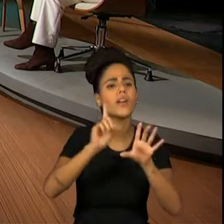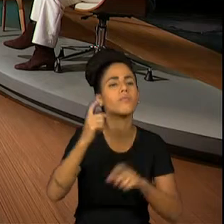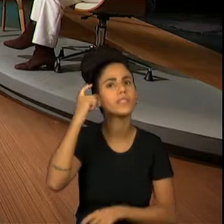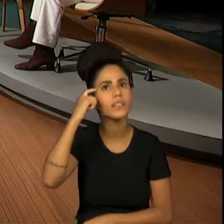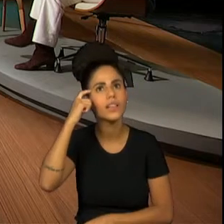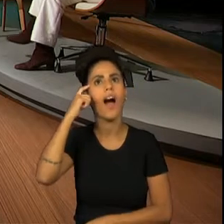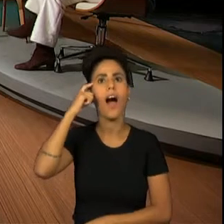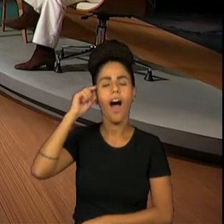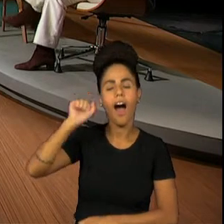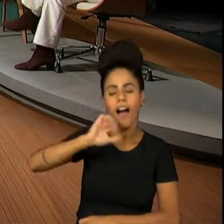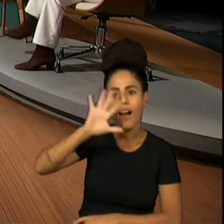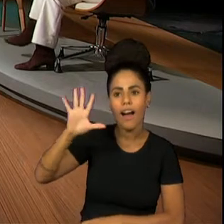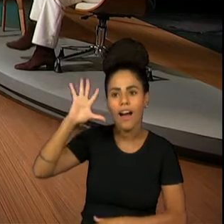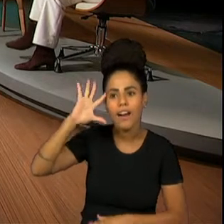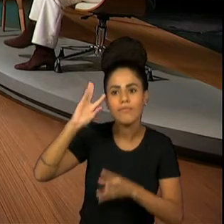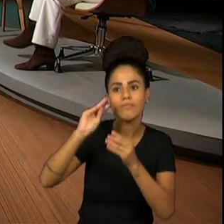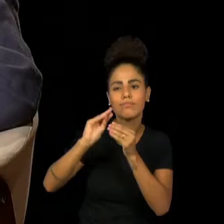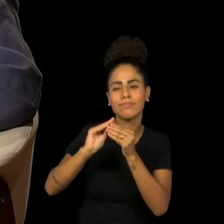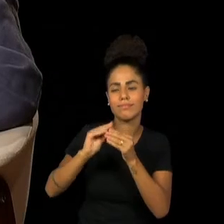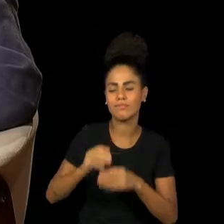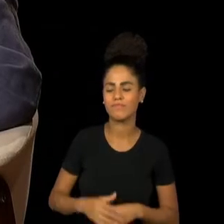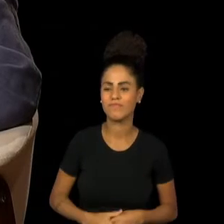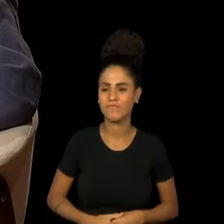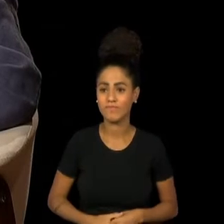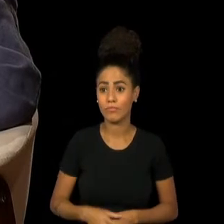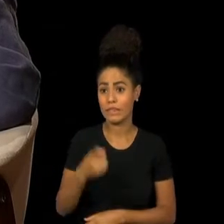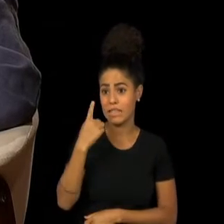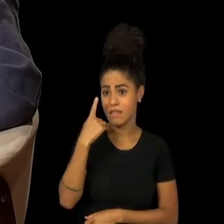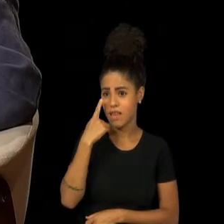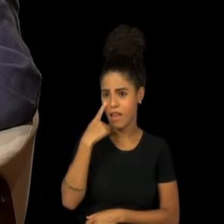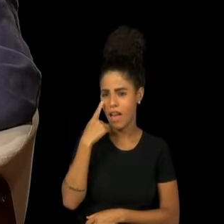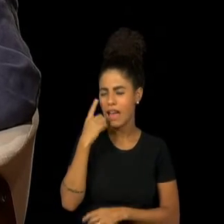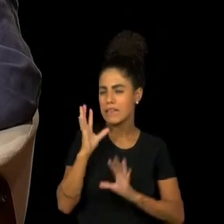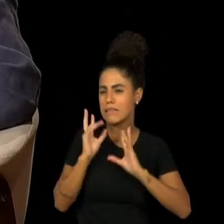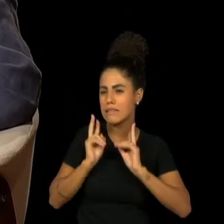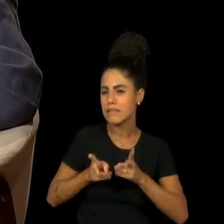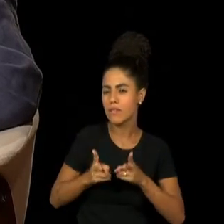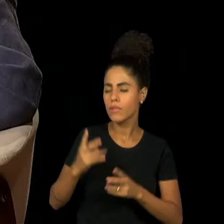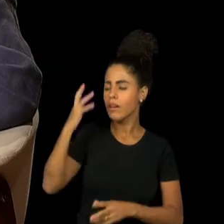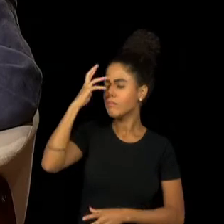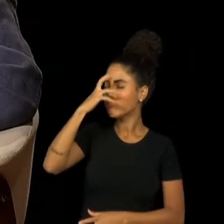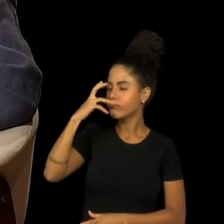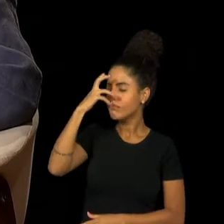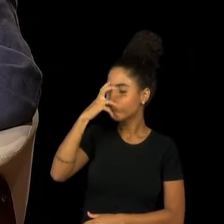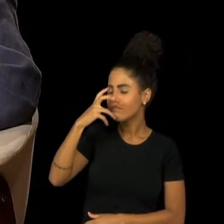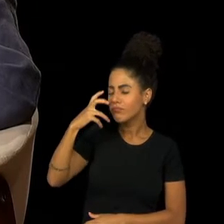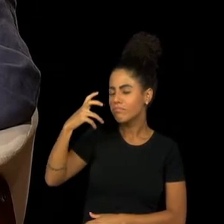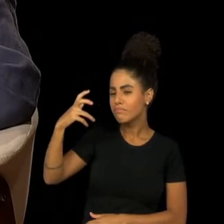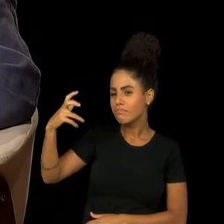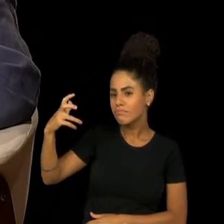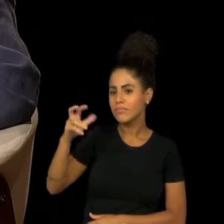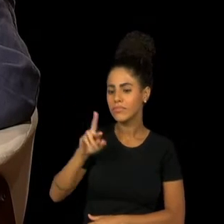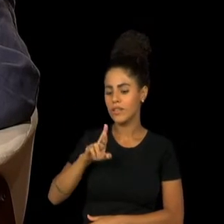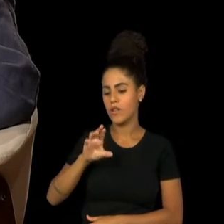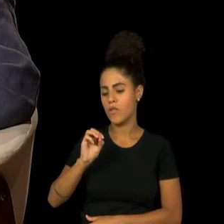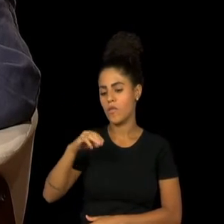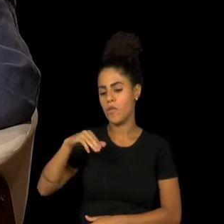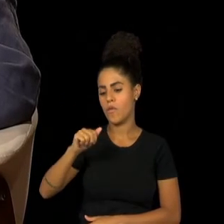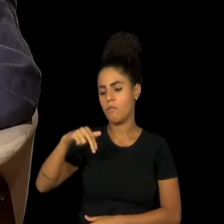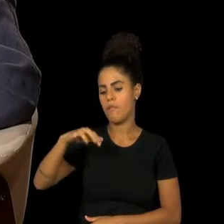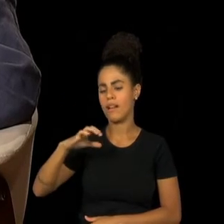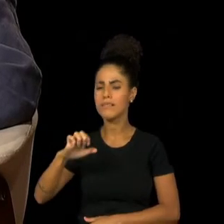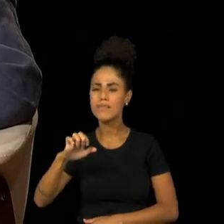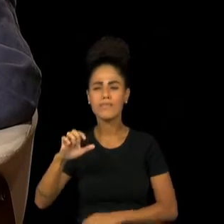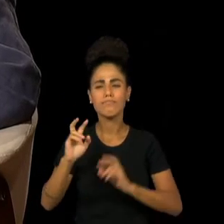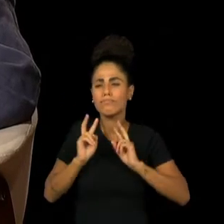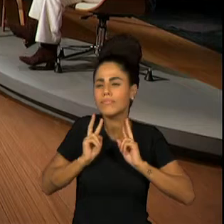É. Ele falava uma coisa muito interessante. Ele era um apaixonado por romance. E, sobretudo, romance